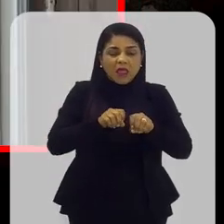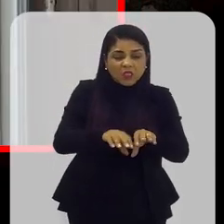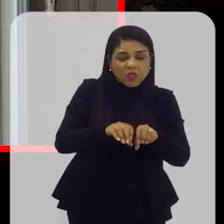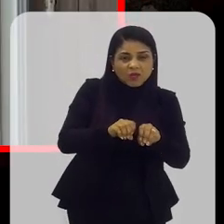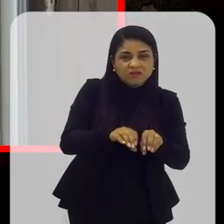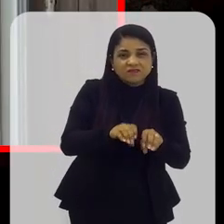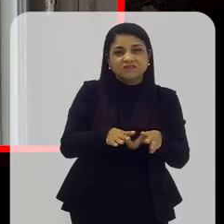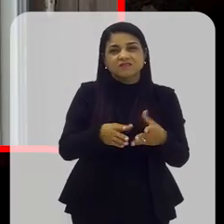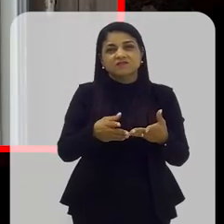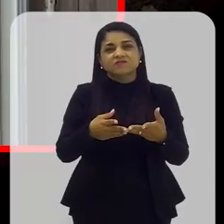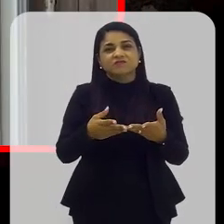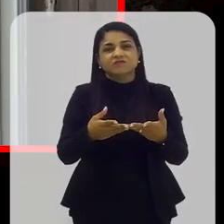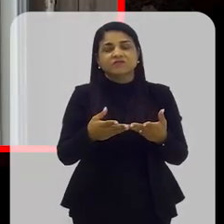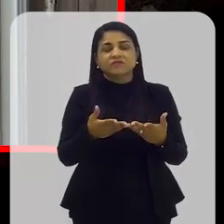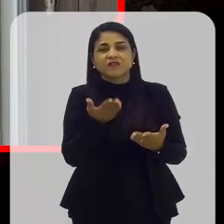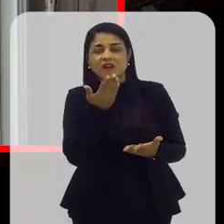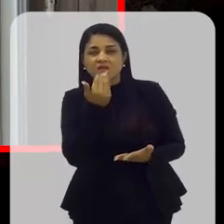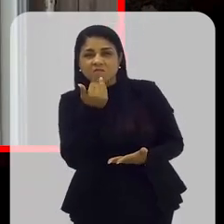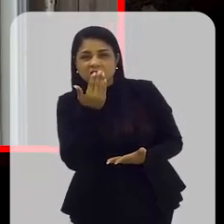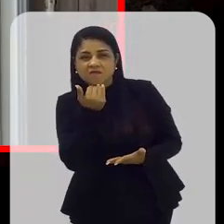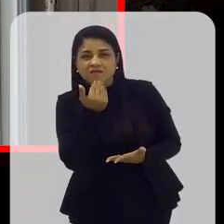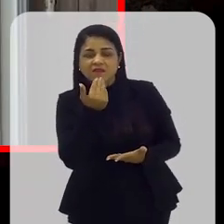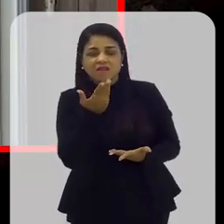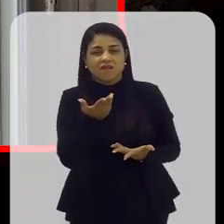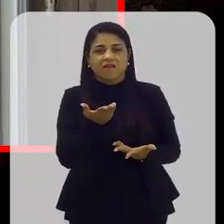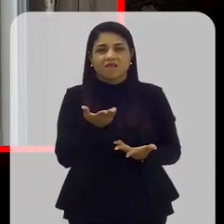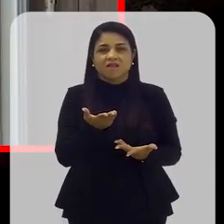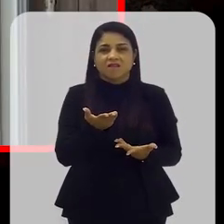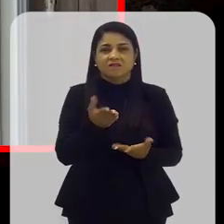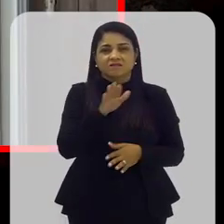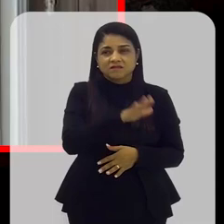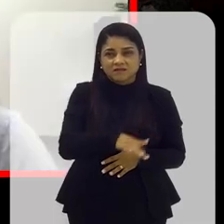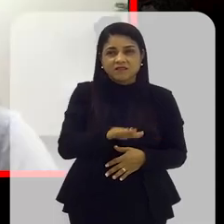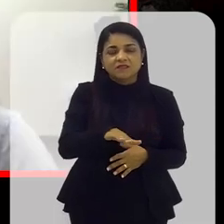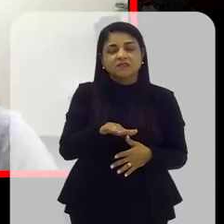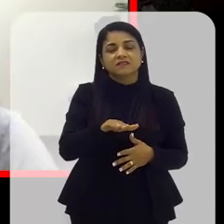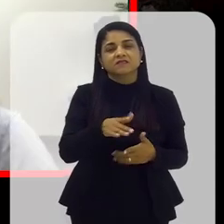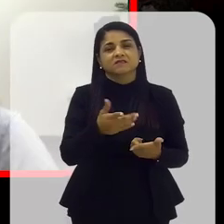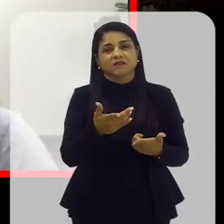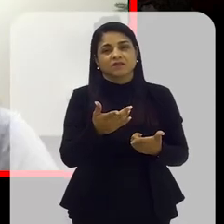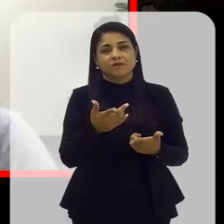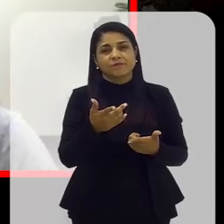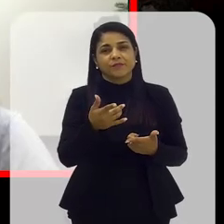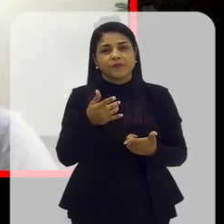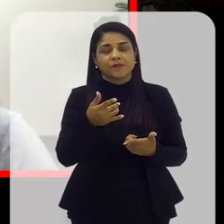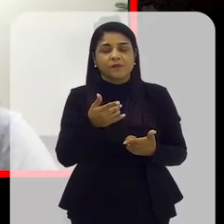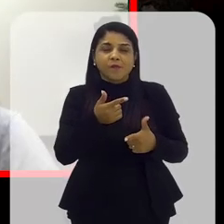educação alimentar da criança que acaba gerando esse problema, Tânia?